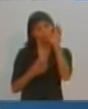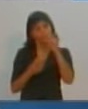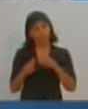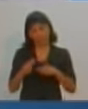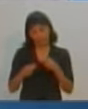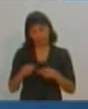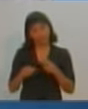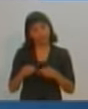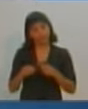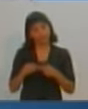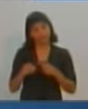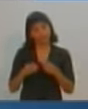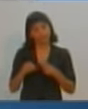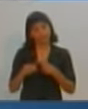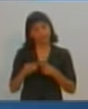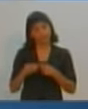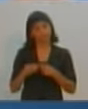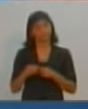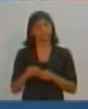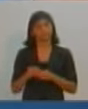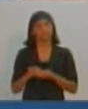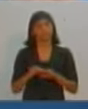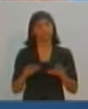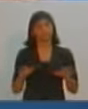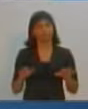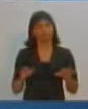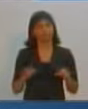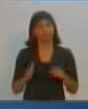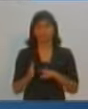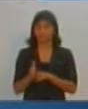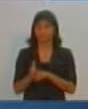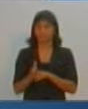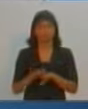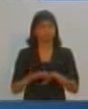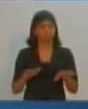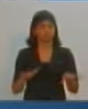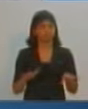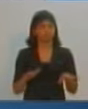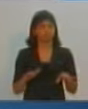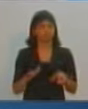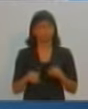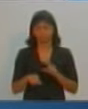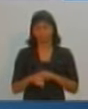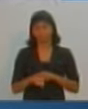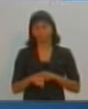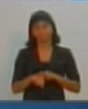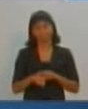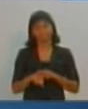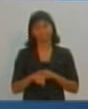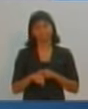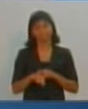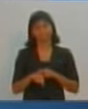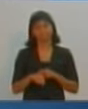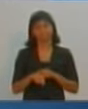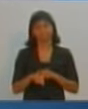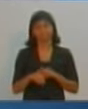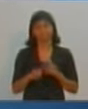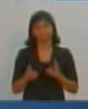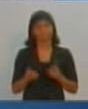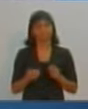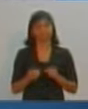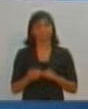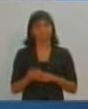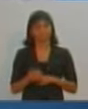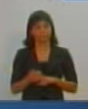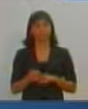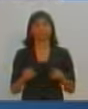disso. Simplesmente, olha, nós não vamos mais atender você. Se você chegar lá passando mal, você vai morrer na porta da Santa Casa. E quem vai